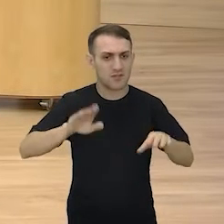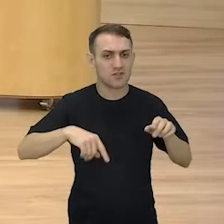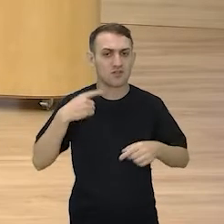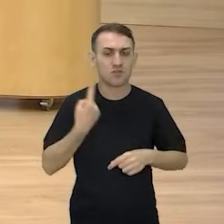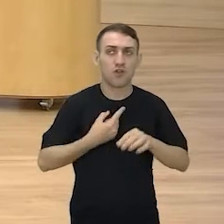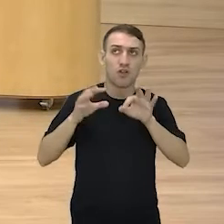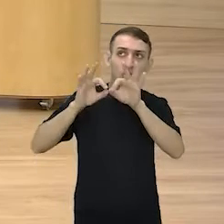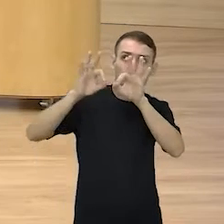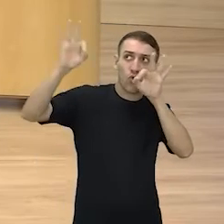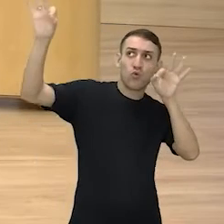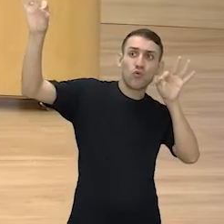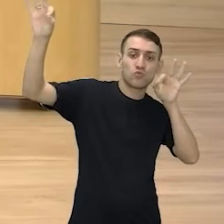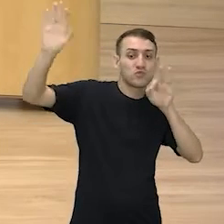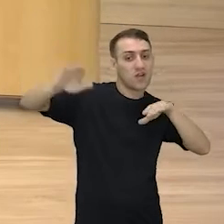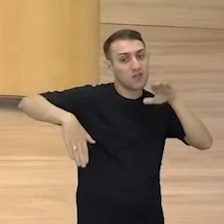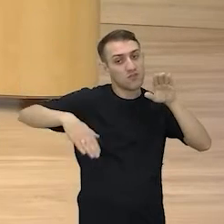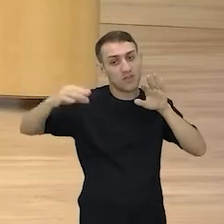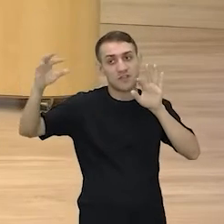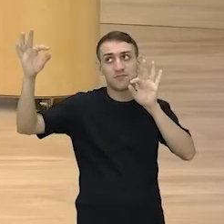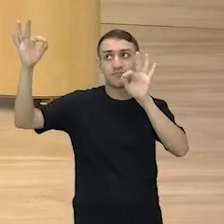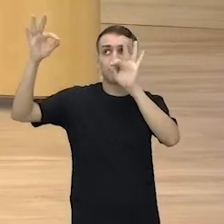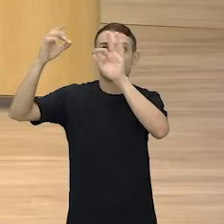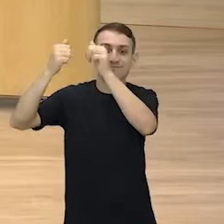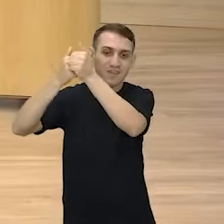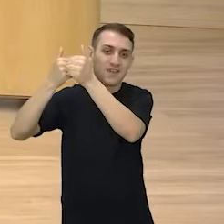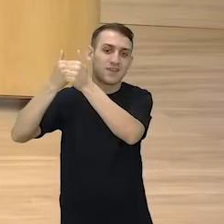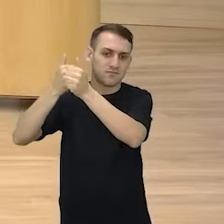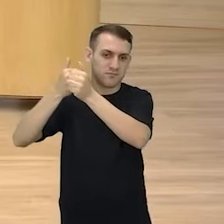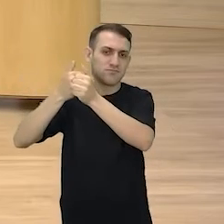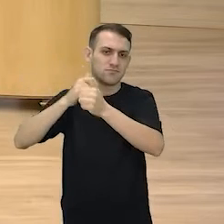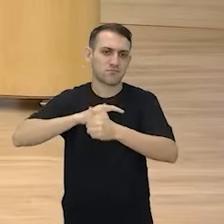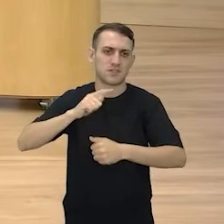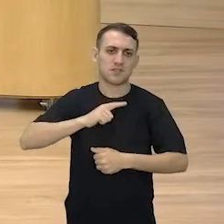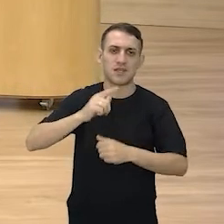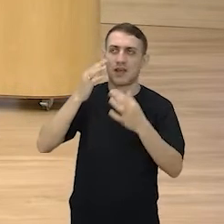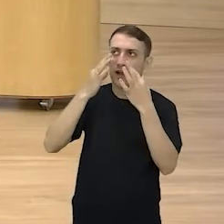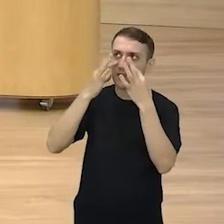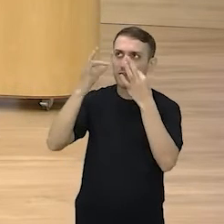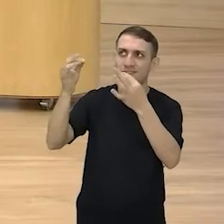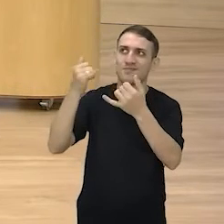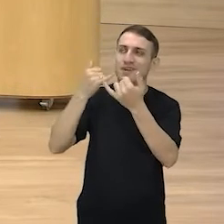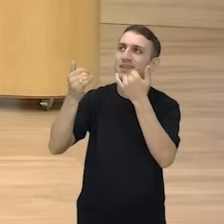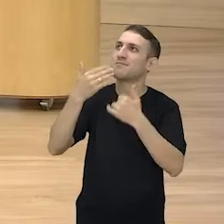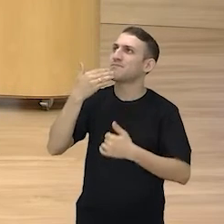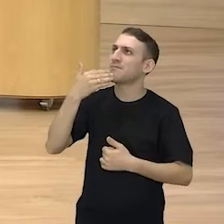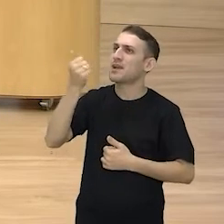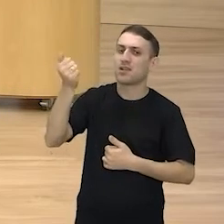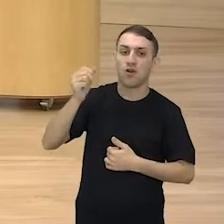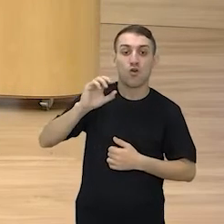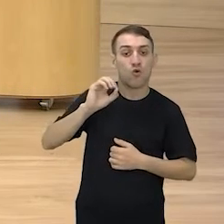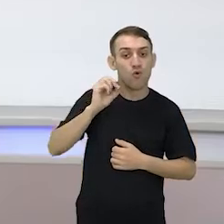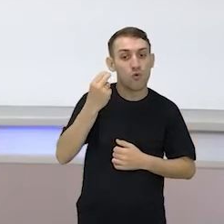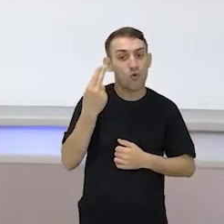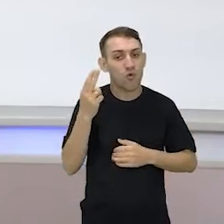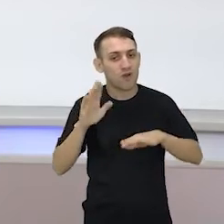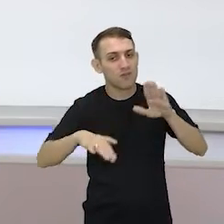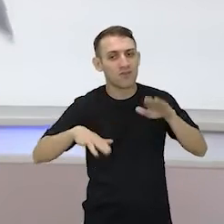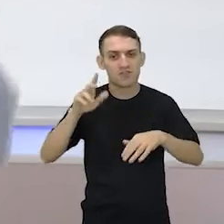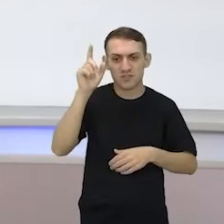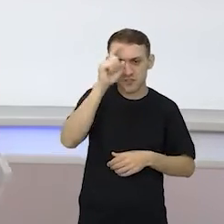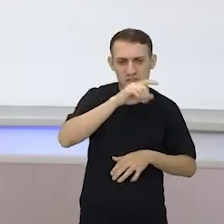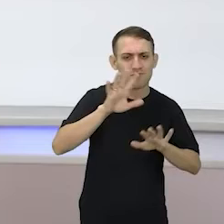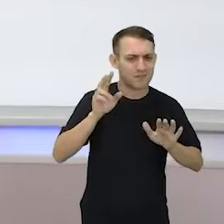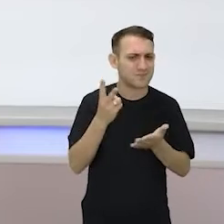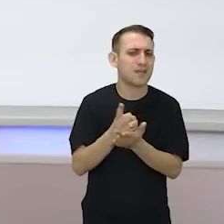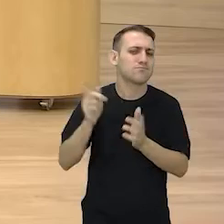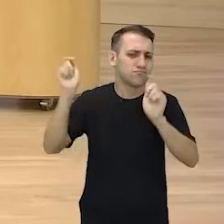distante da lua, hora nós estamos mais próximos. Sim. E a observação vai ficando melhor ou um pouquinho mais difícil, mas